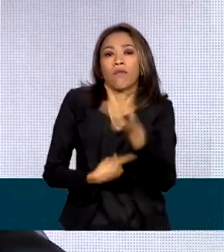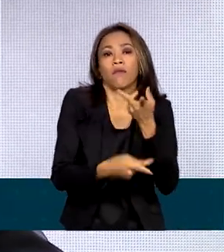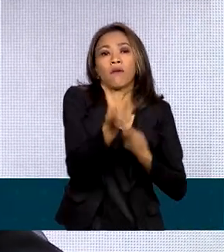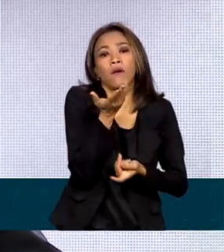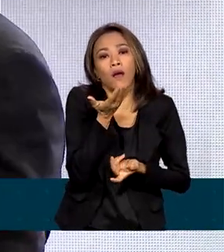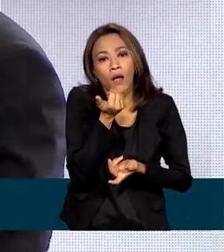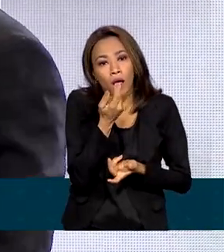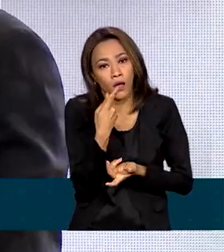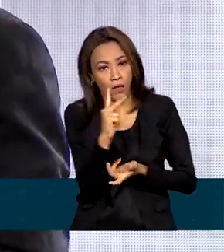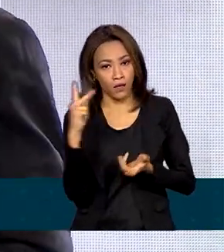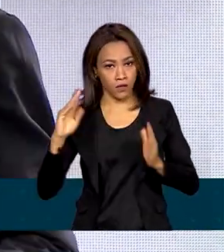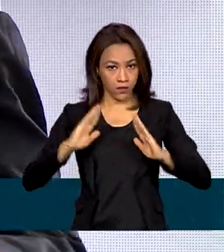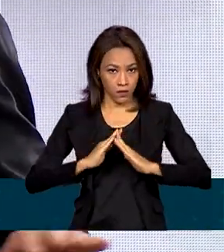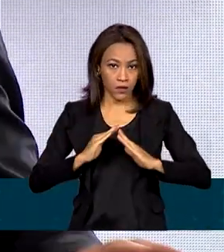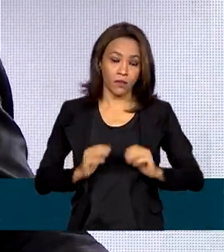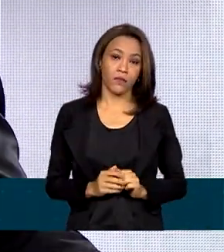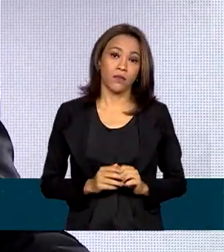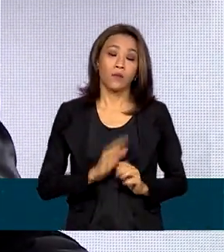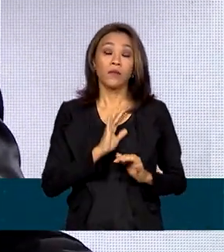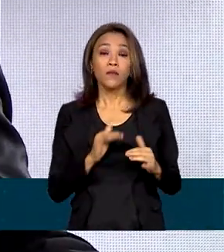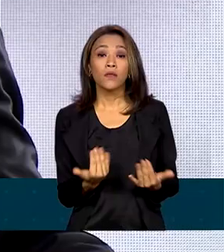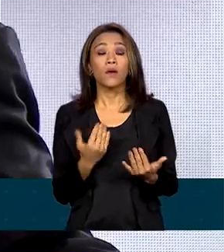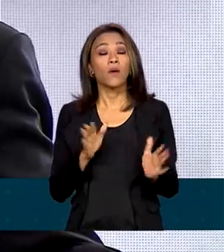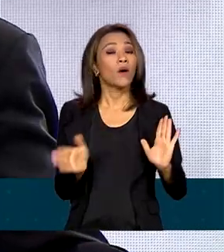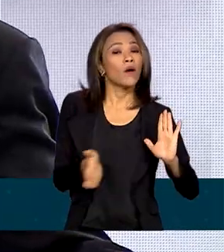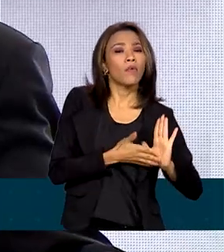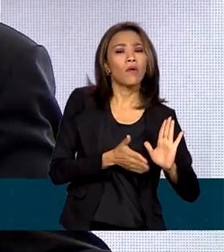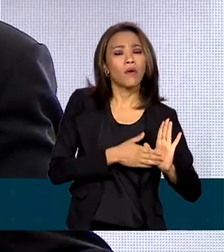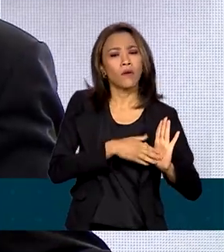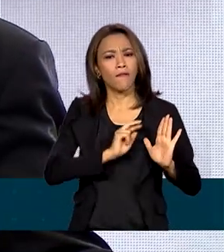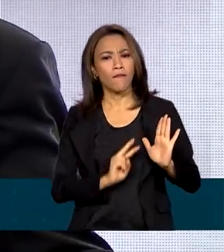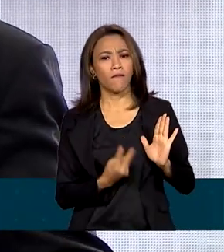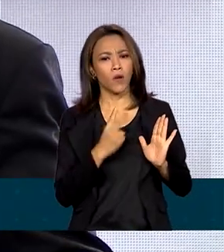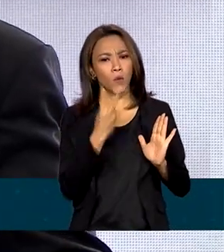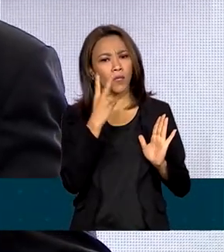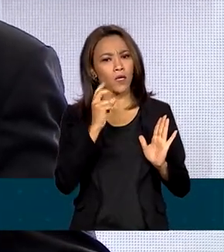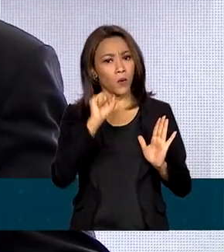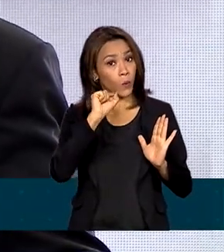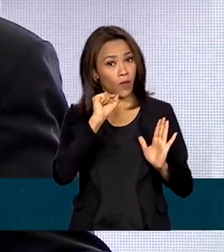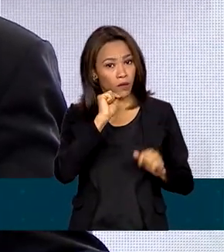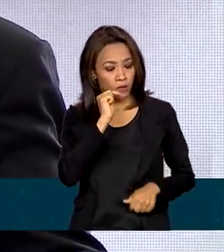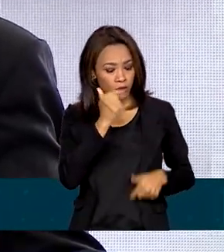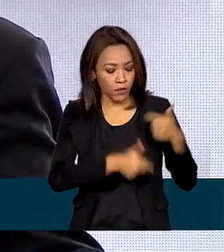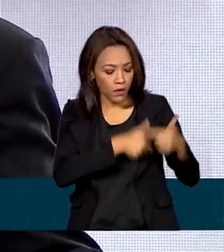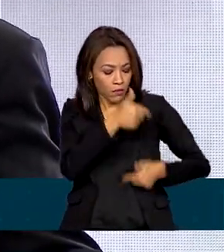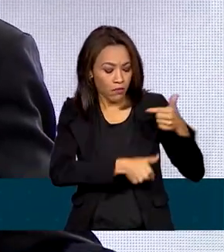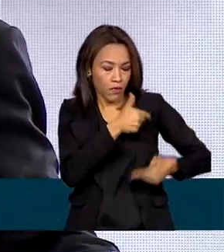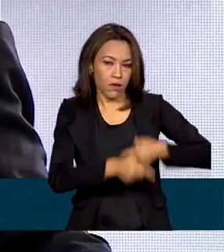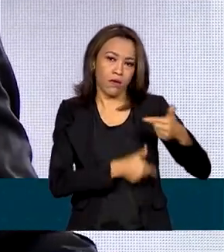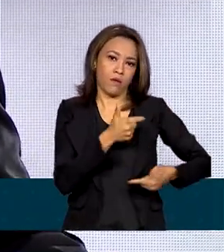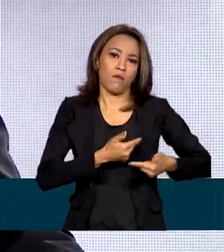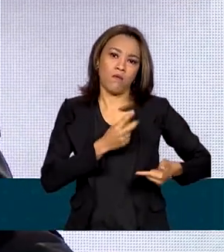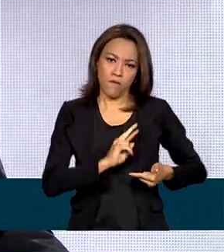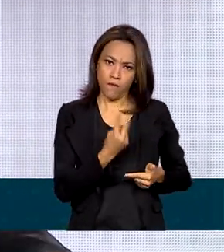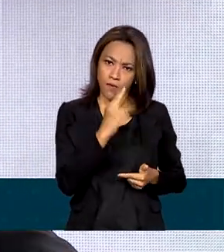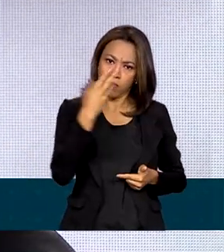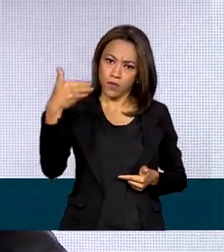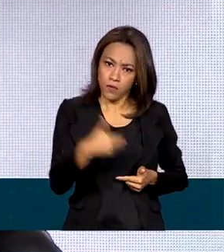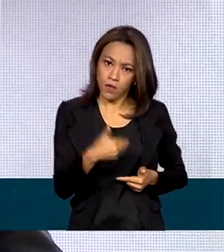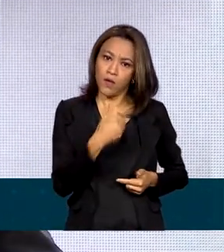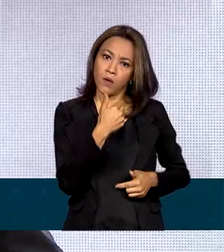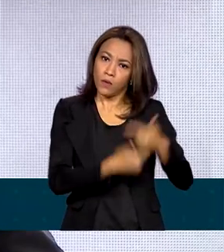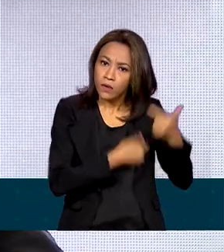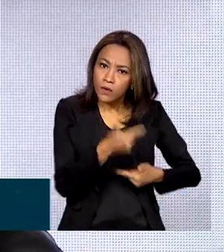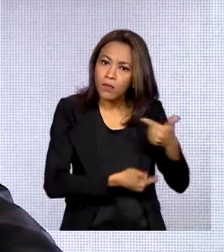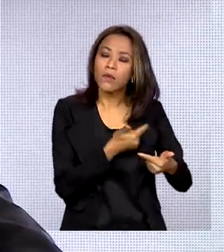leite para casa. O propósito de valorizar o trabalho. Valorizar o trabalho e